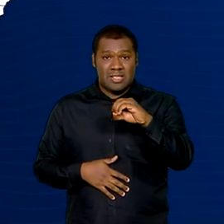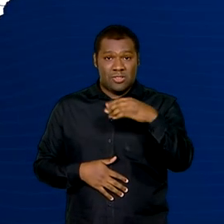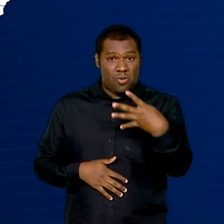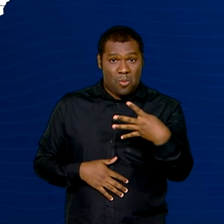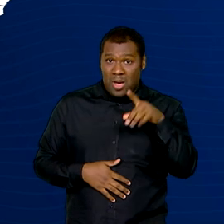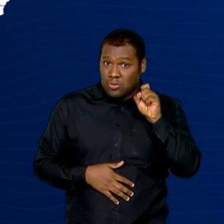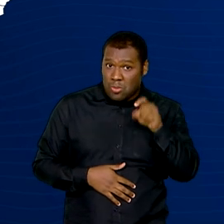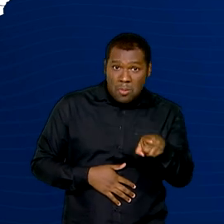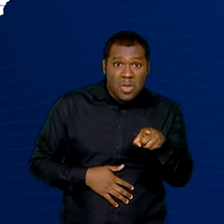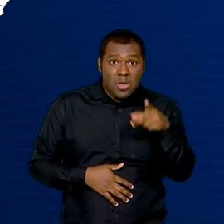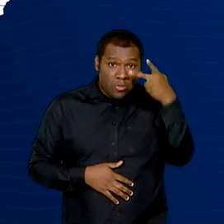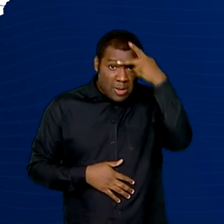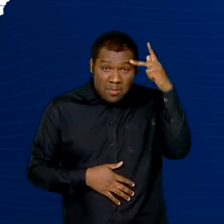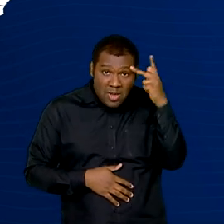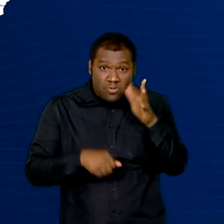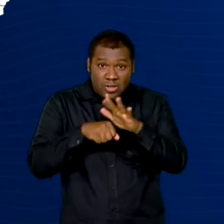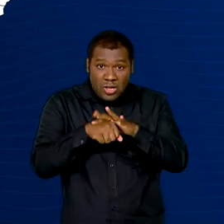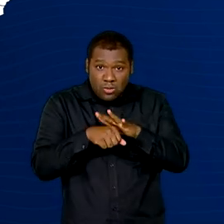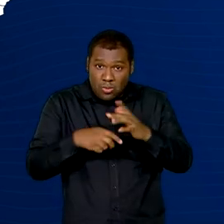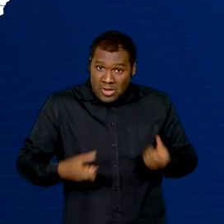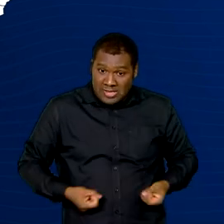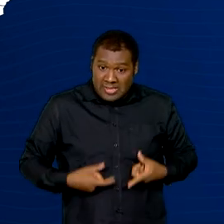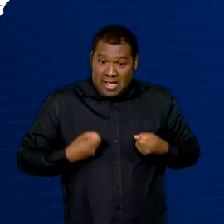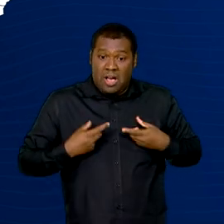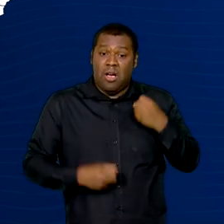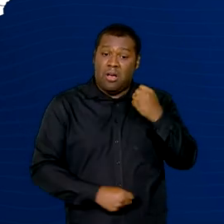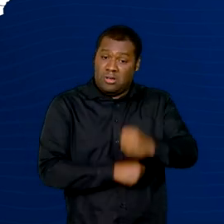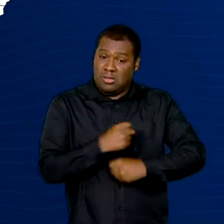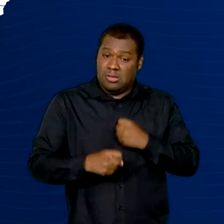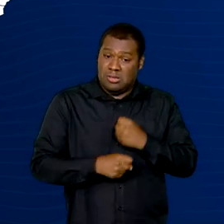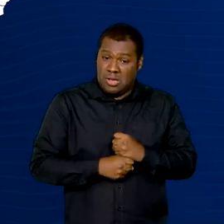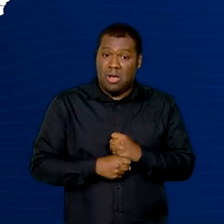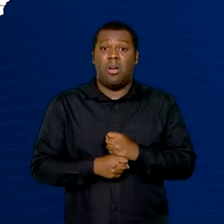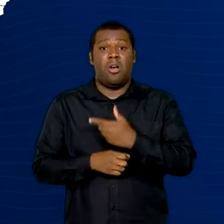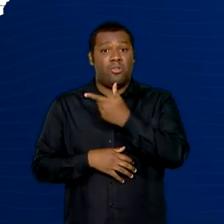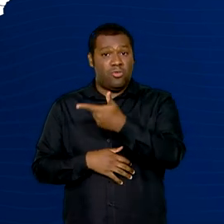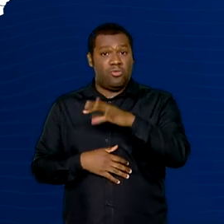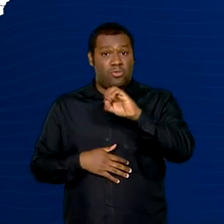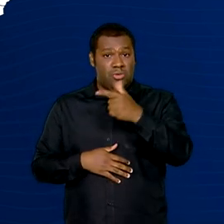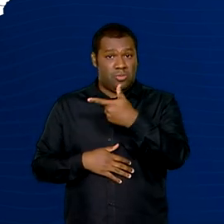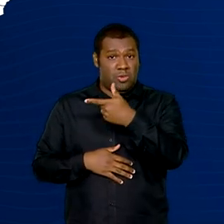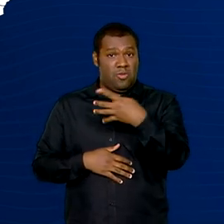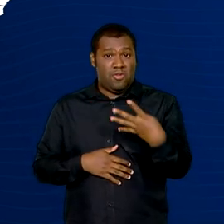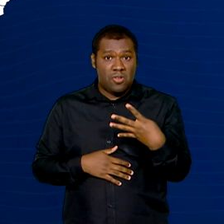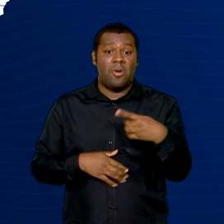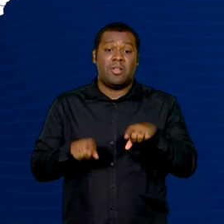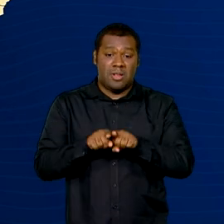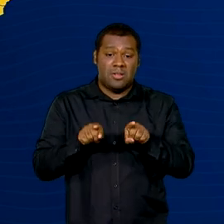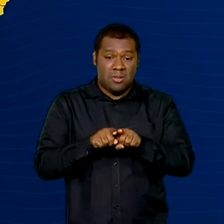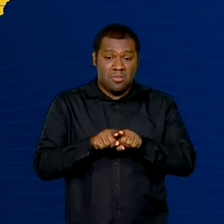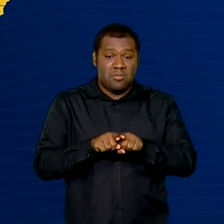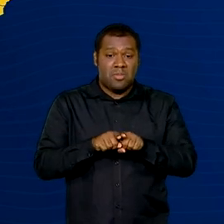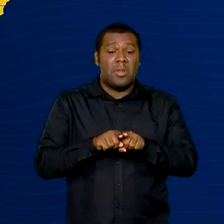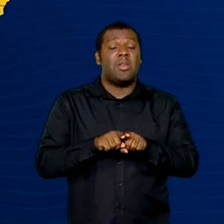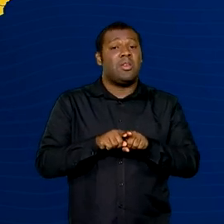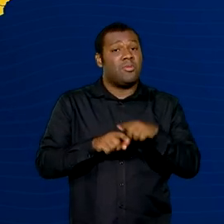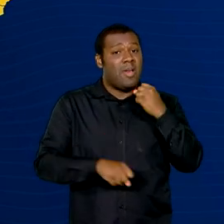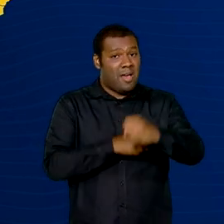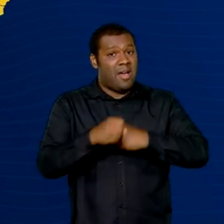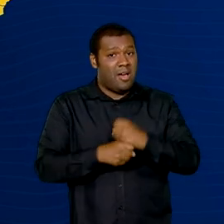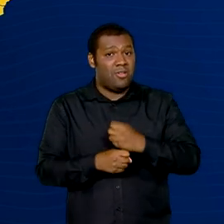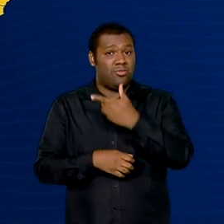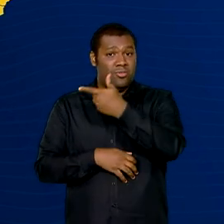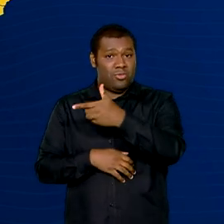casos de câncer no país por ano em 2024 e 2025. As regiões sul e